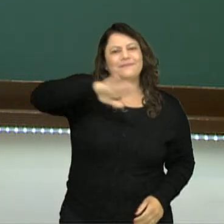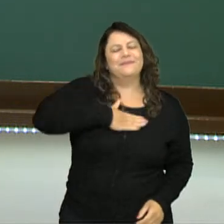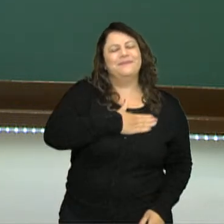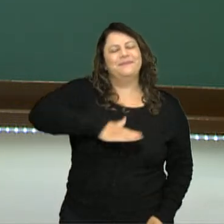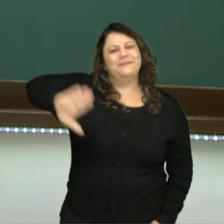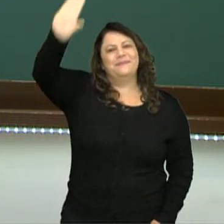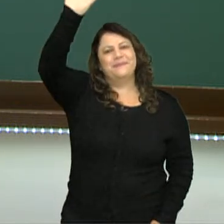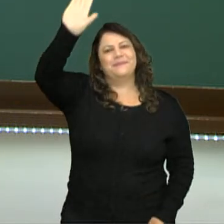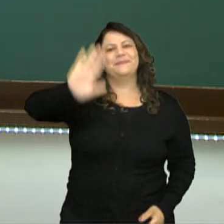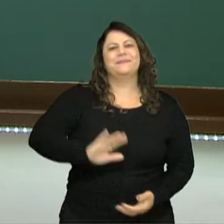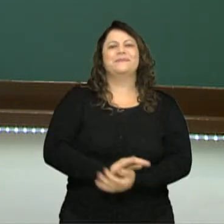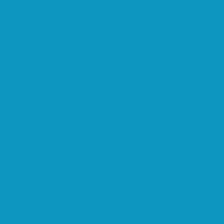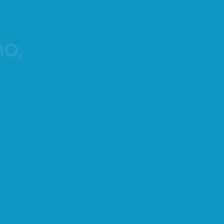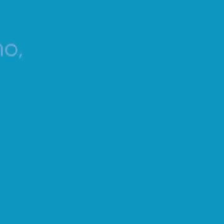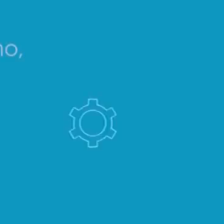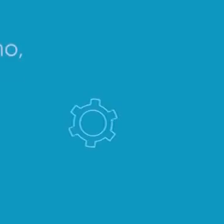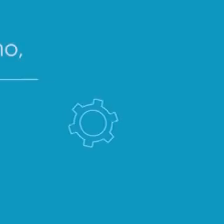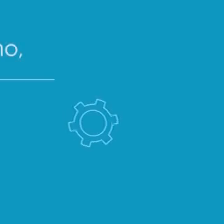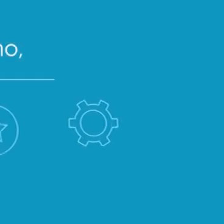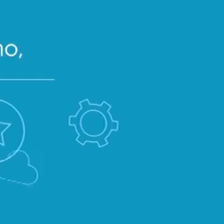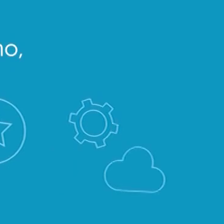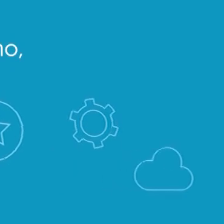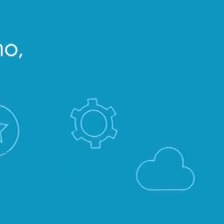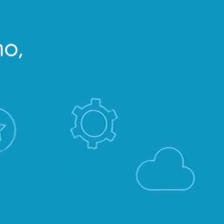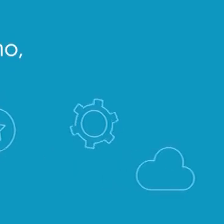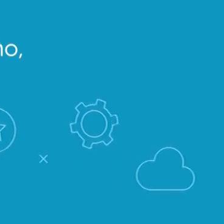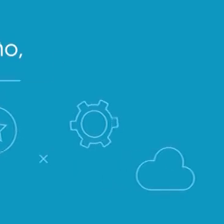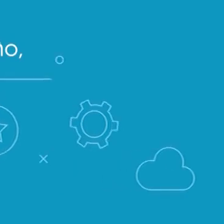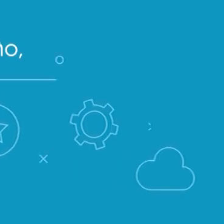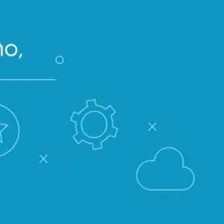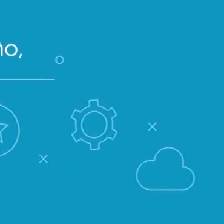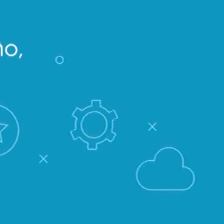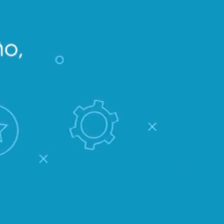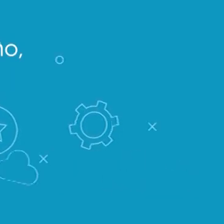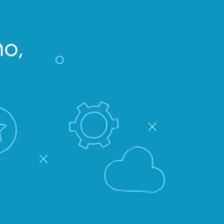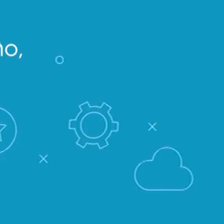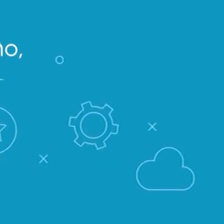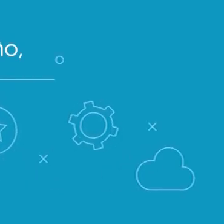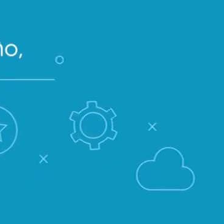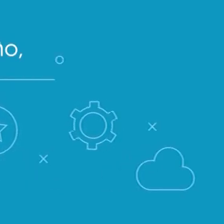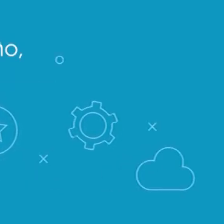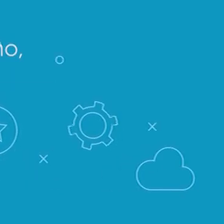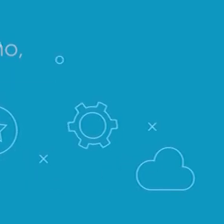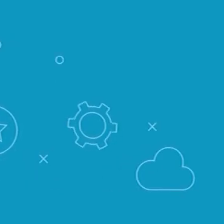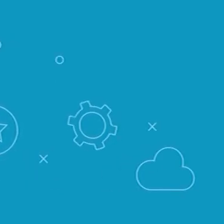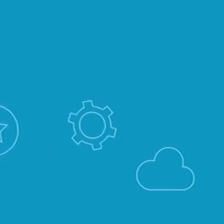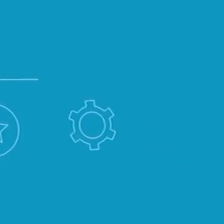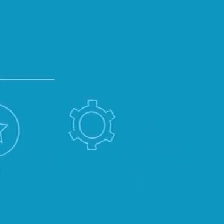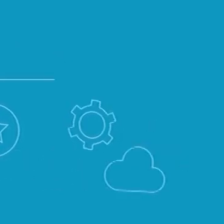Transcrição Quintena Coelho Transcrição Legendas Quintena Coelho